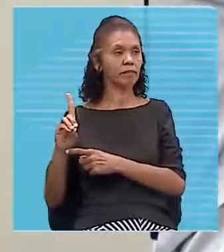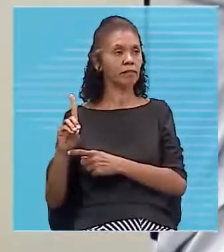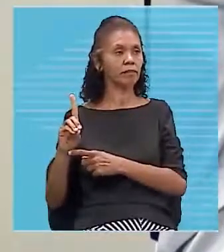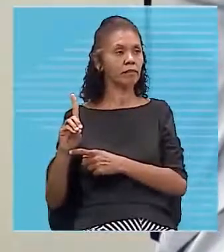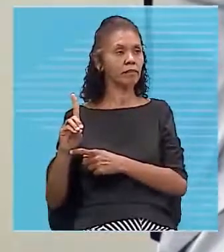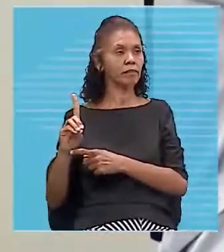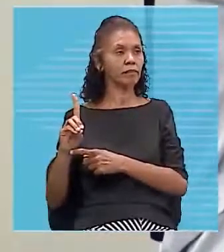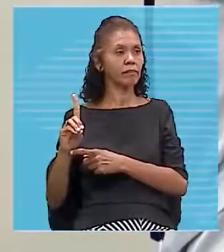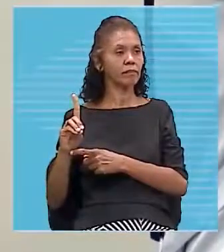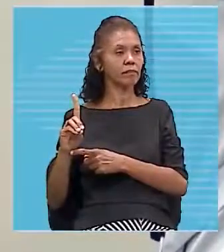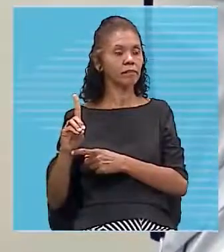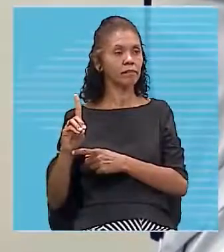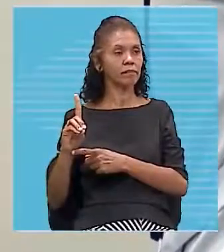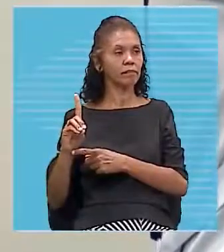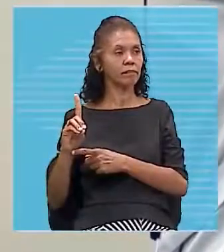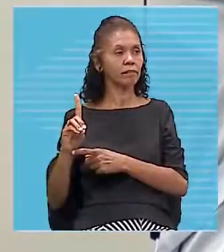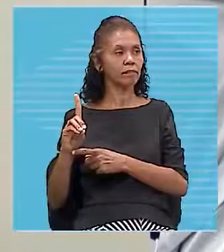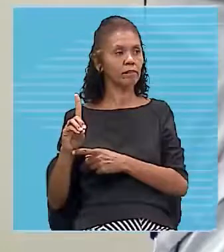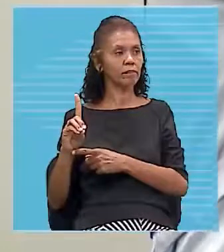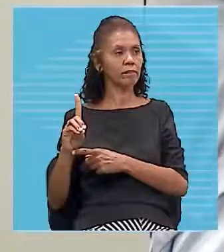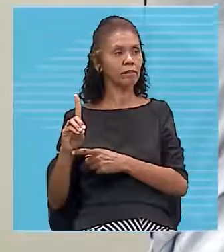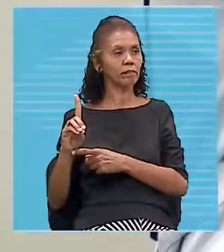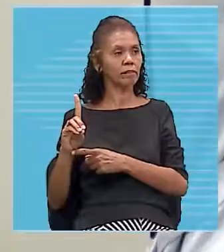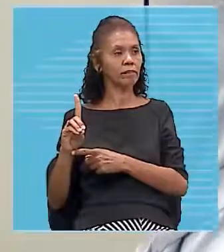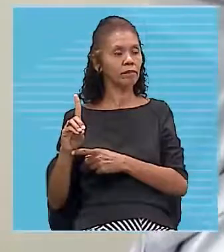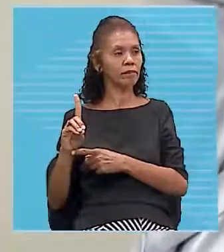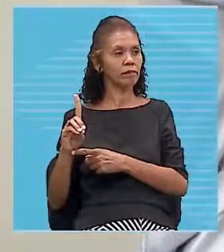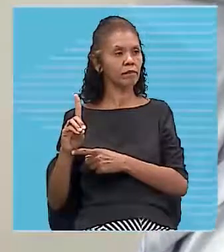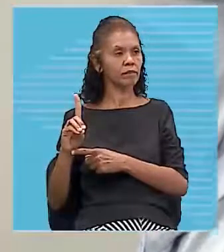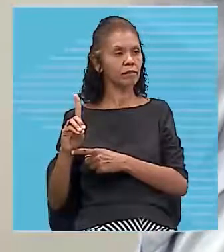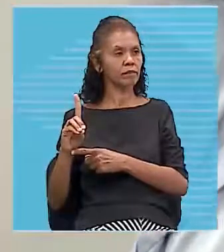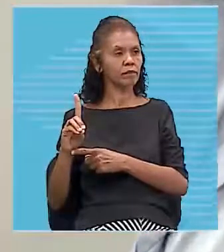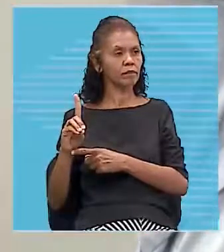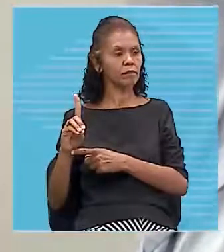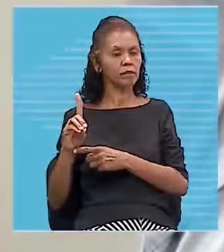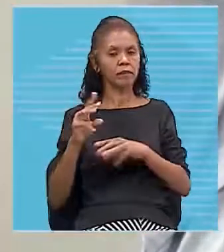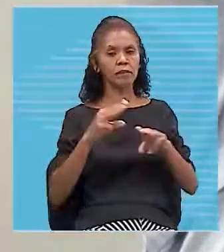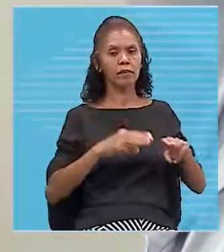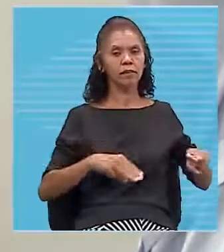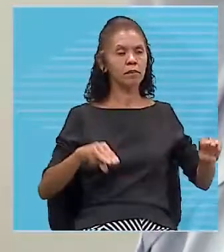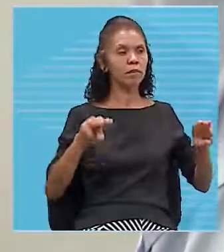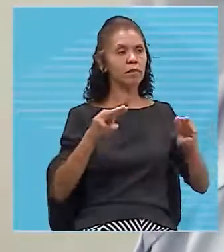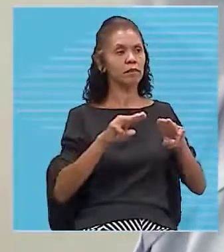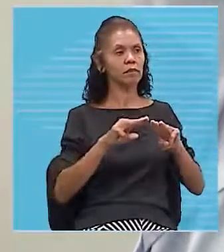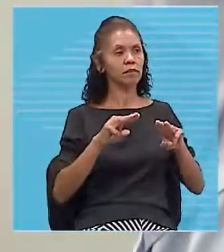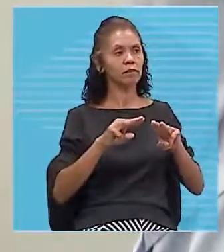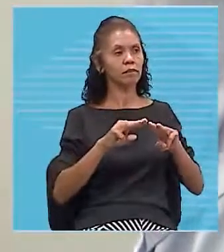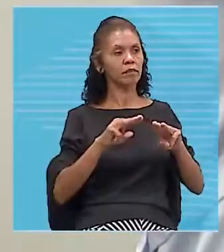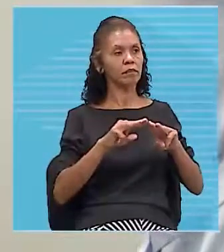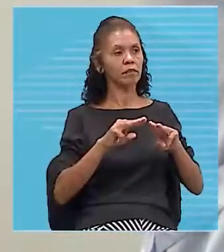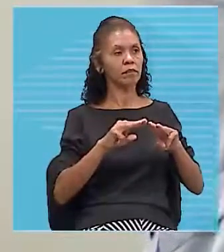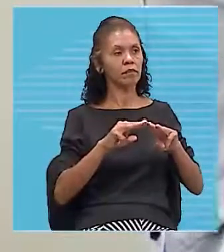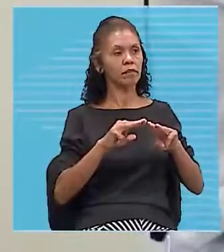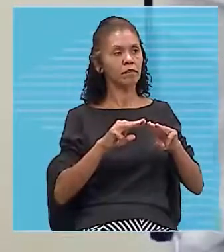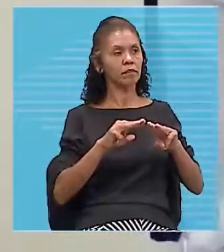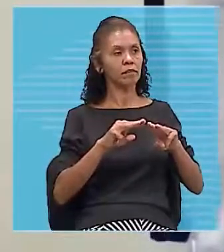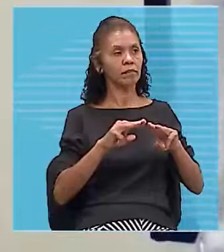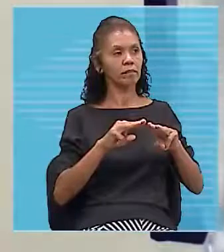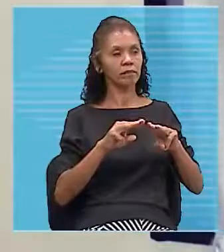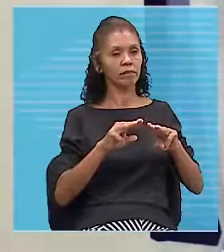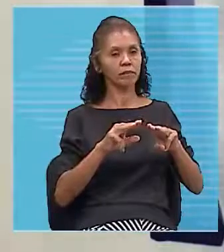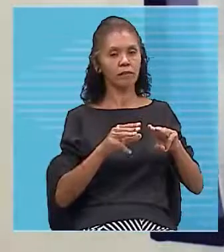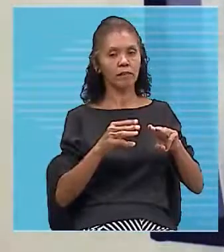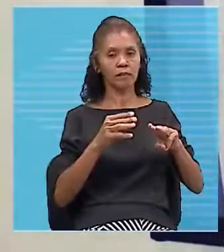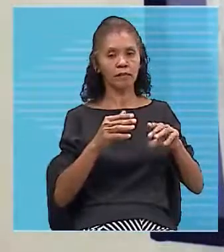indo para a direita. Professor, e o campo magnético? Vai dar a